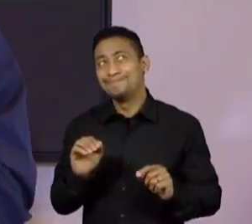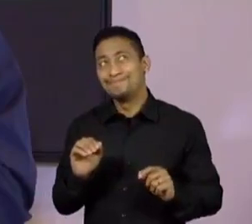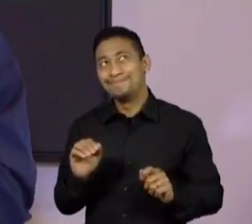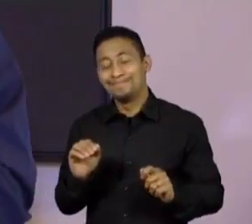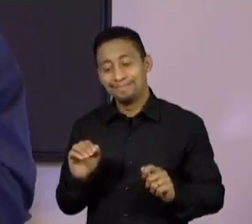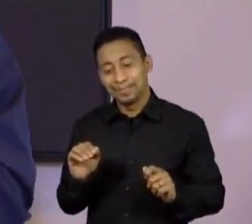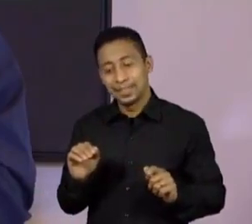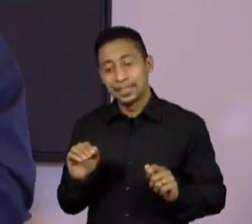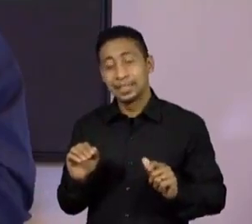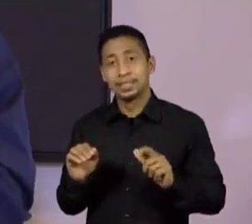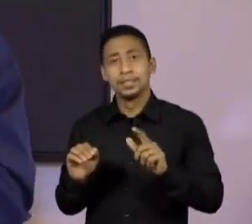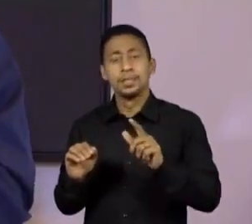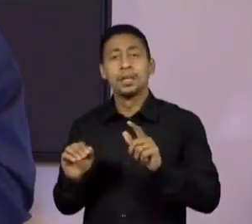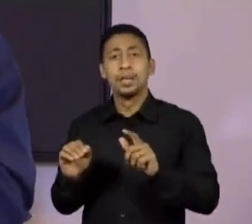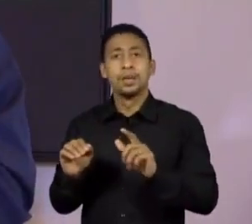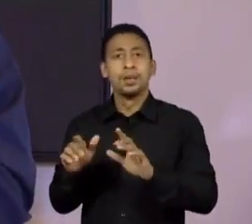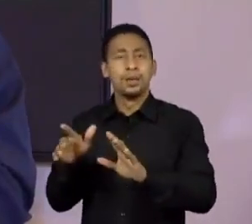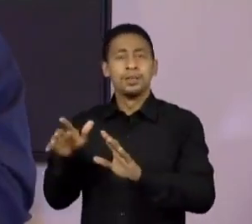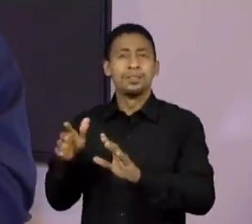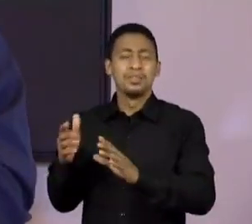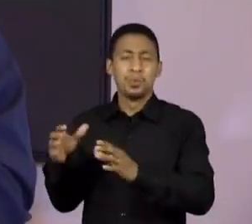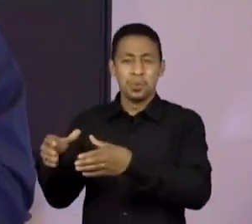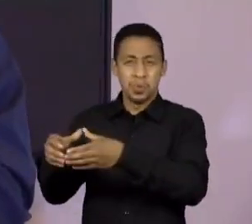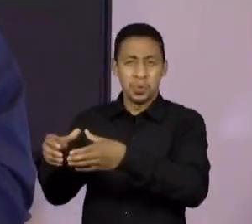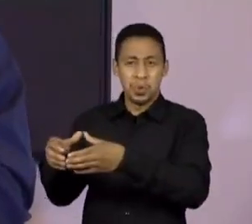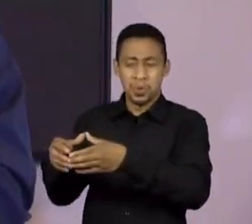é... tribo dos Carajás